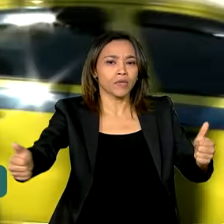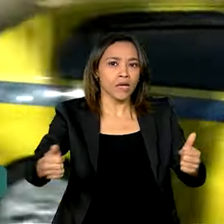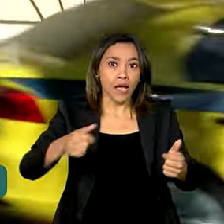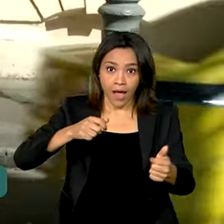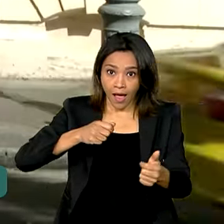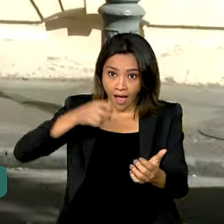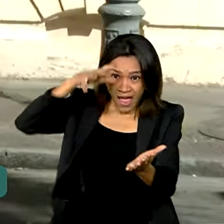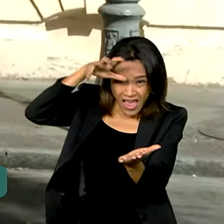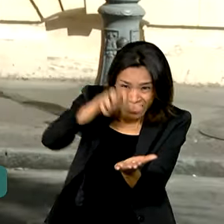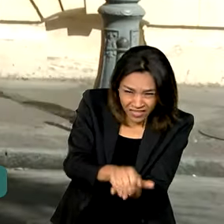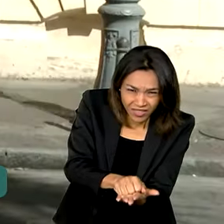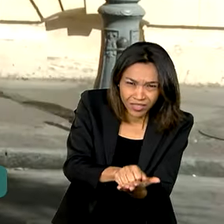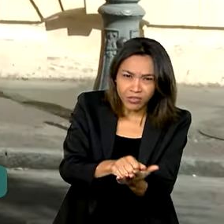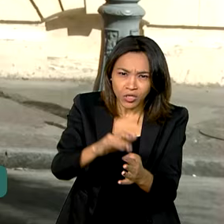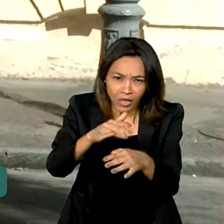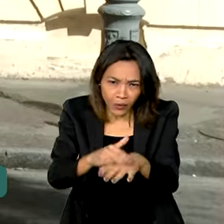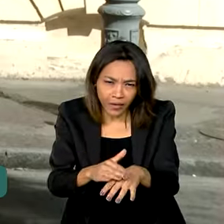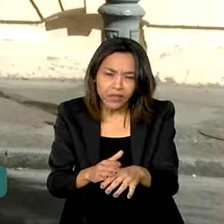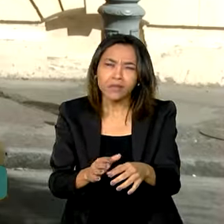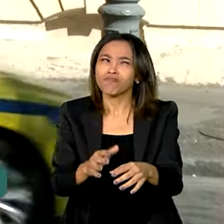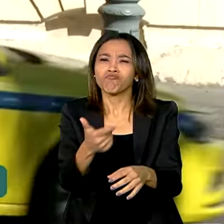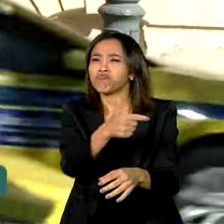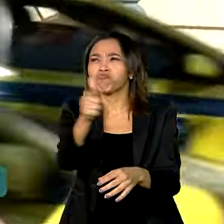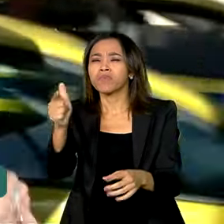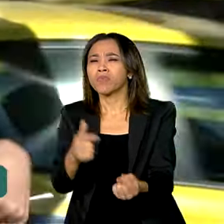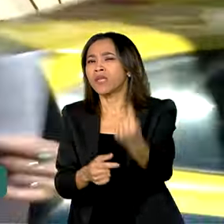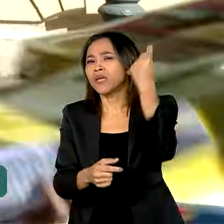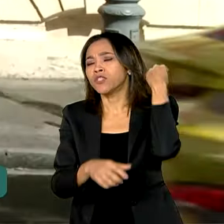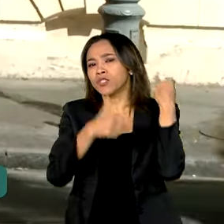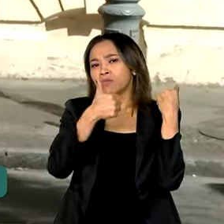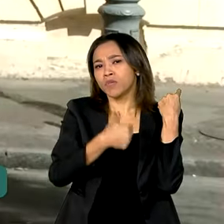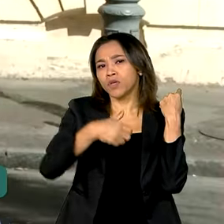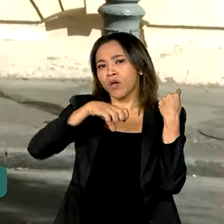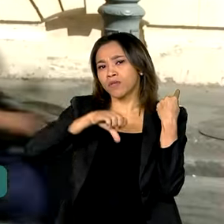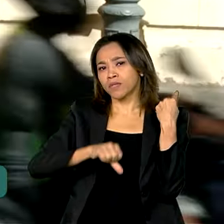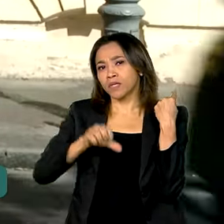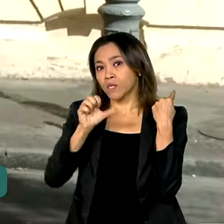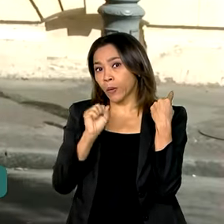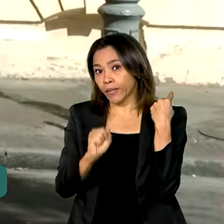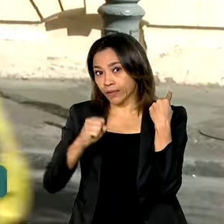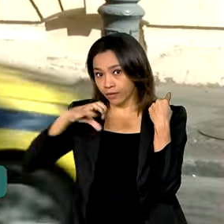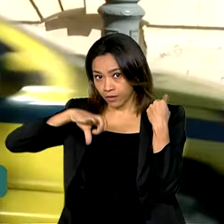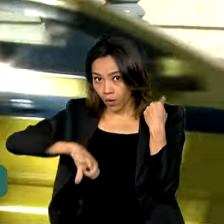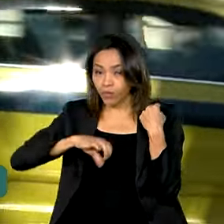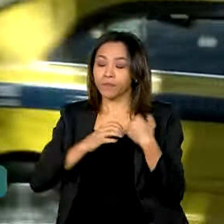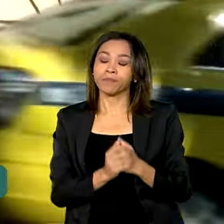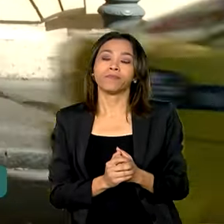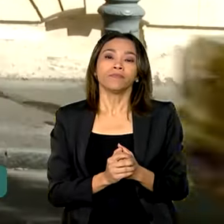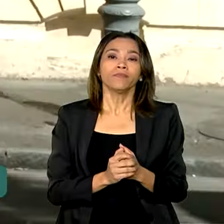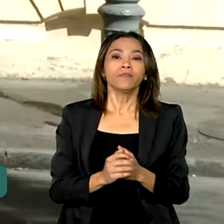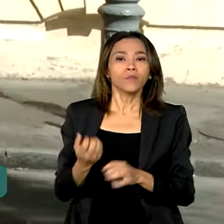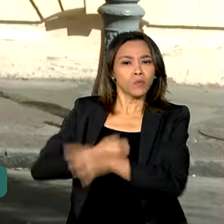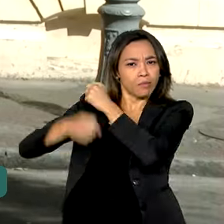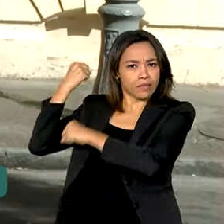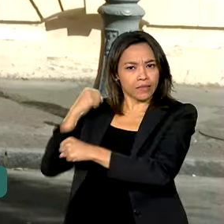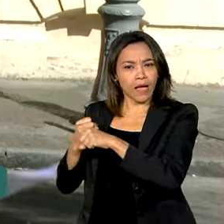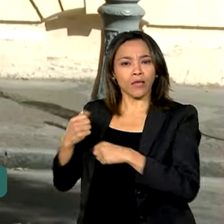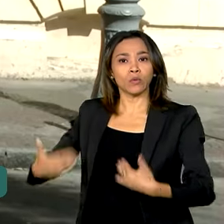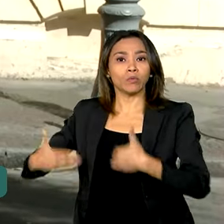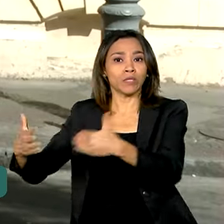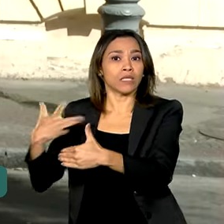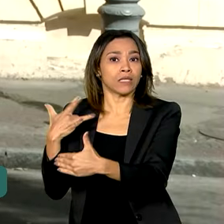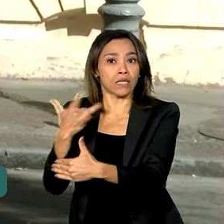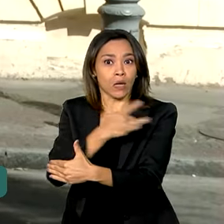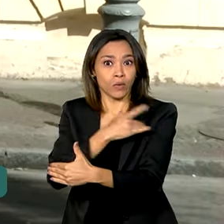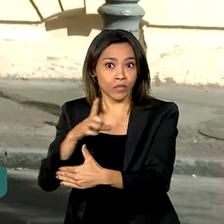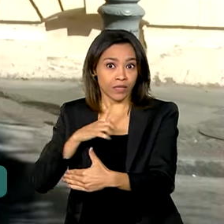desde 1989. Desde o ano passado, o Ministério da Saúde tem registrado aumento